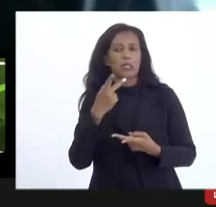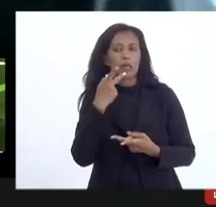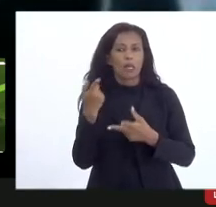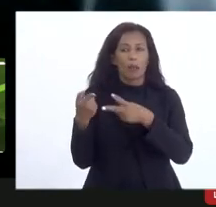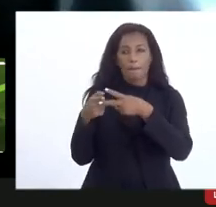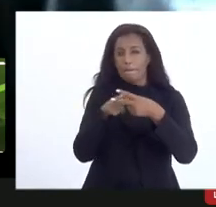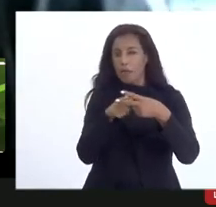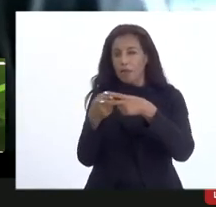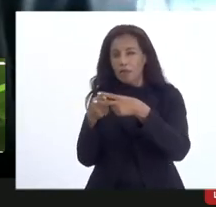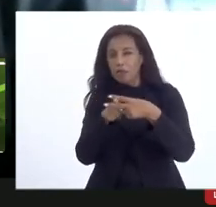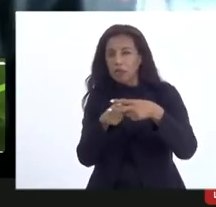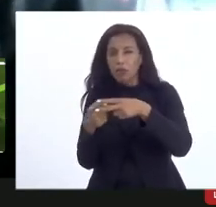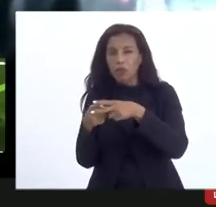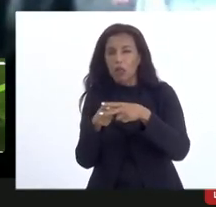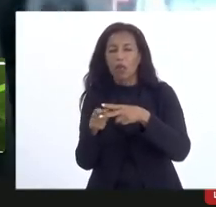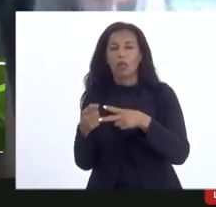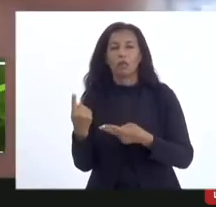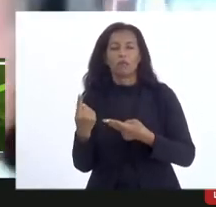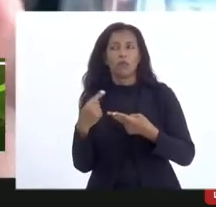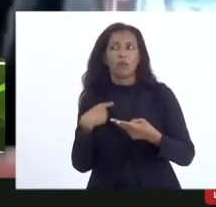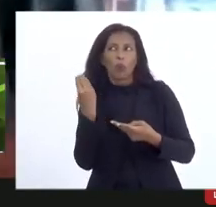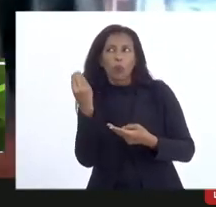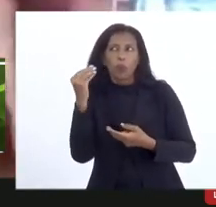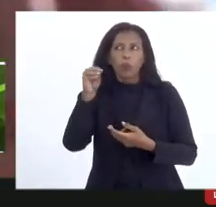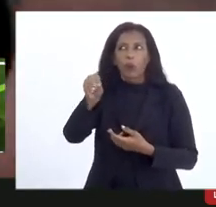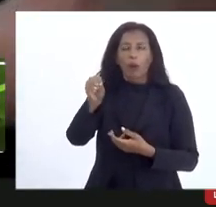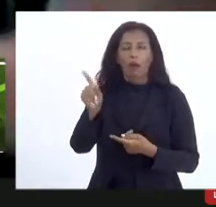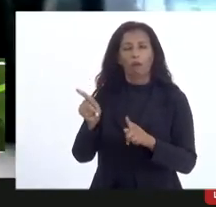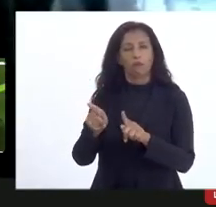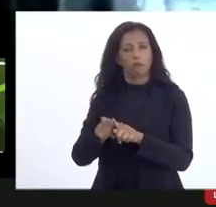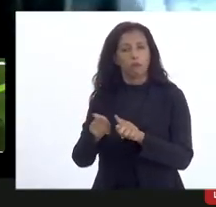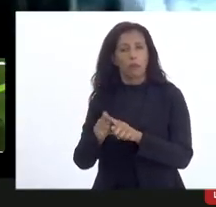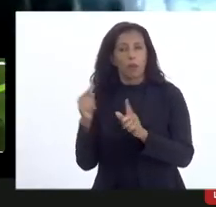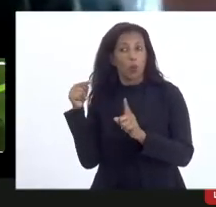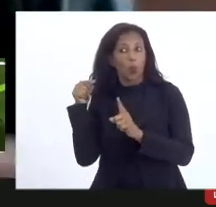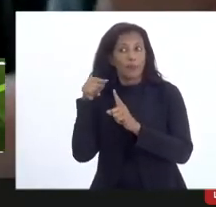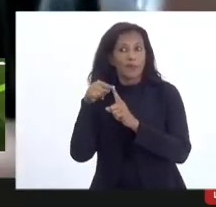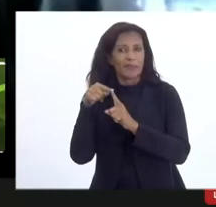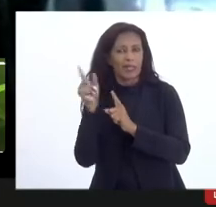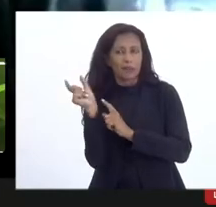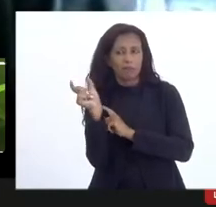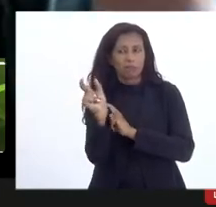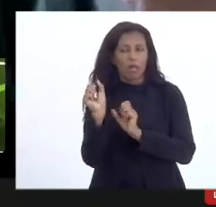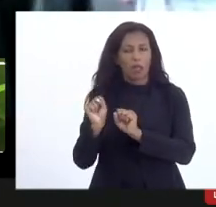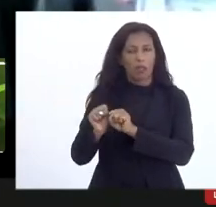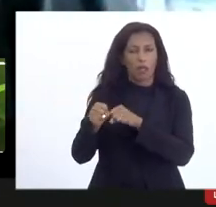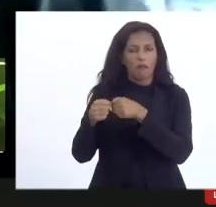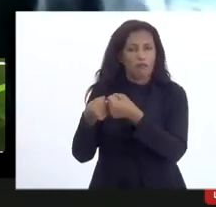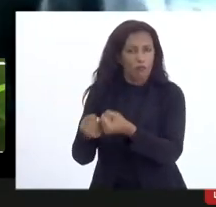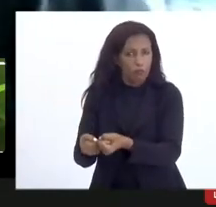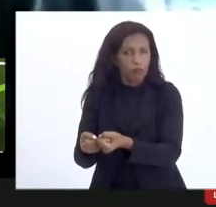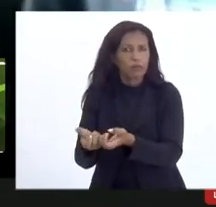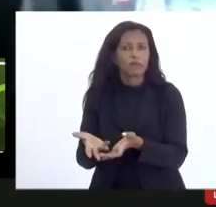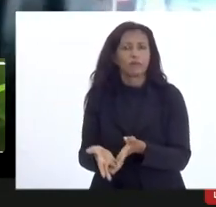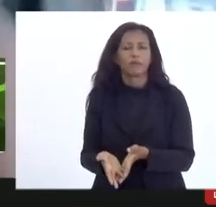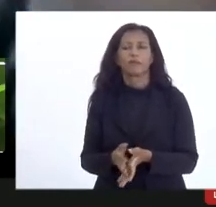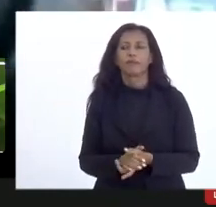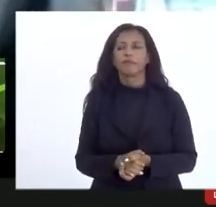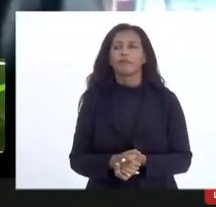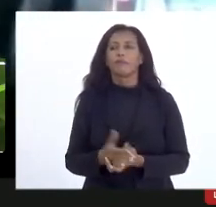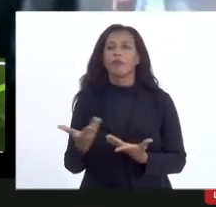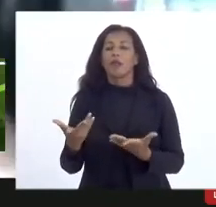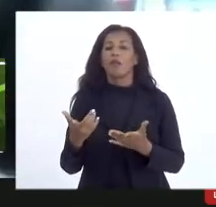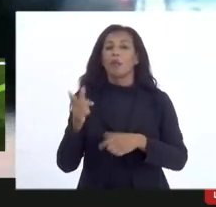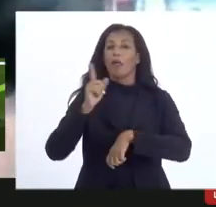aperfeiçoando vamos concentrar a questão no objeto vamos dar força para isso vamos